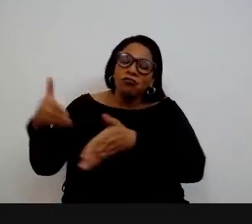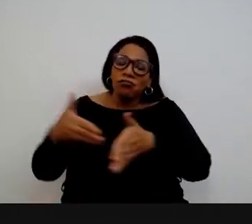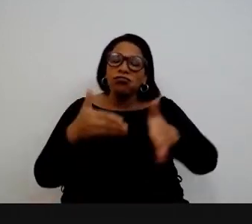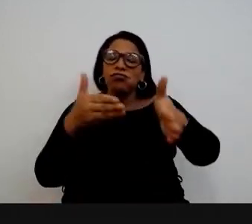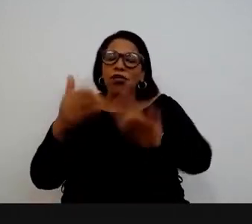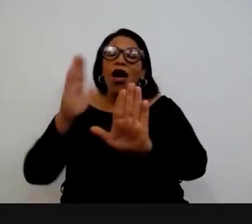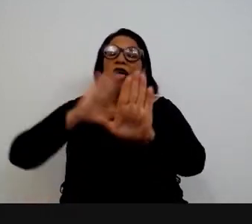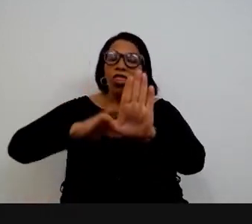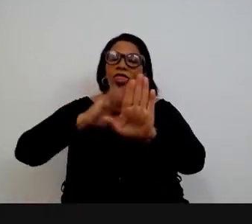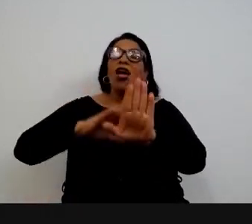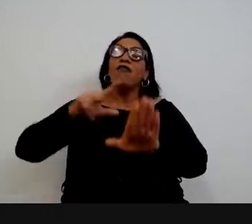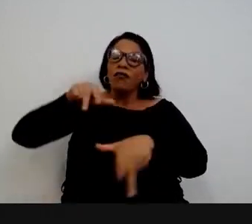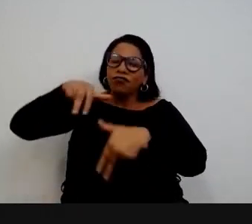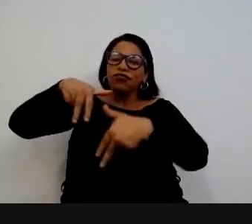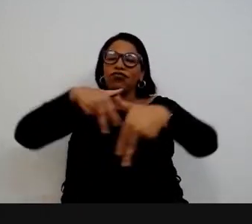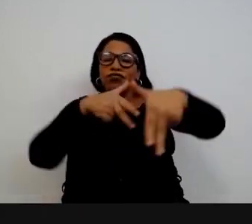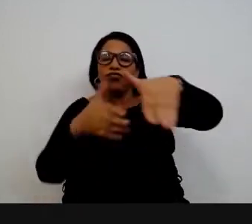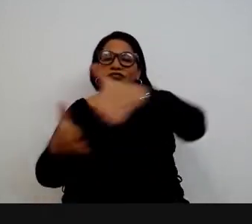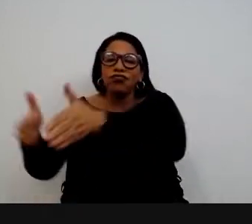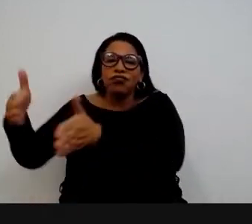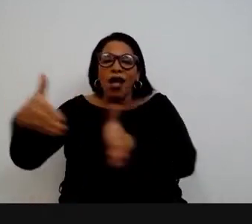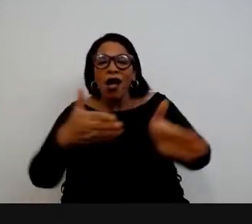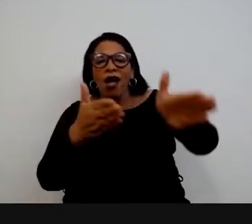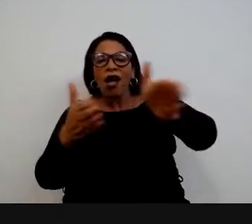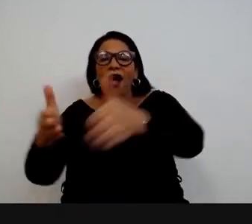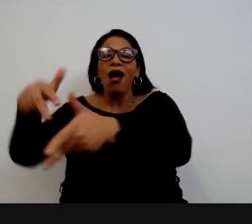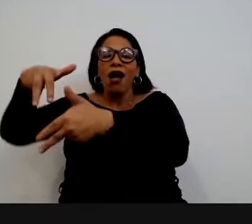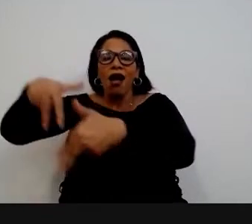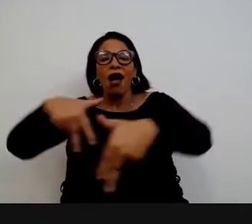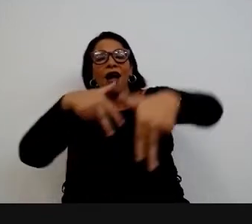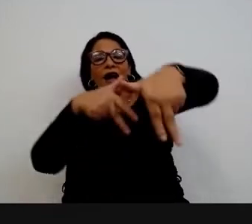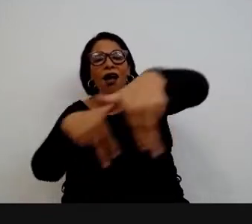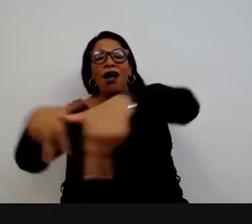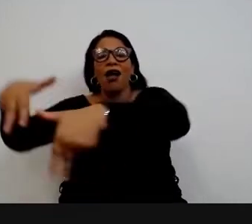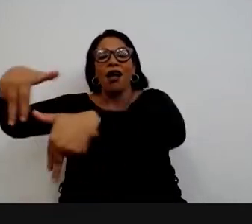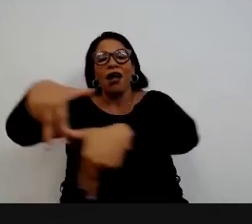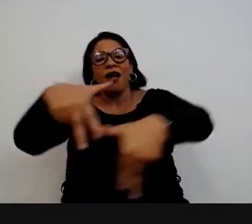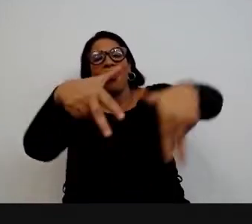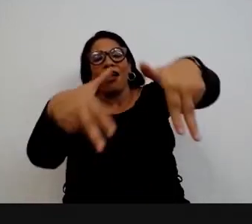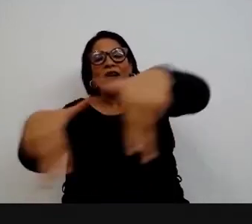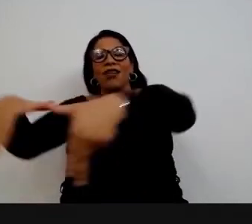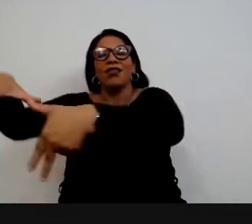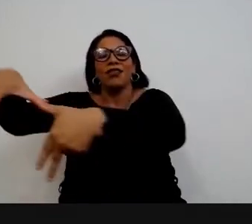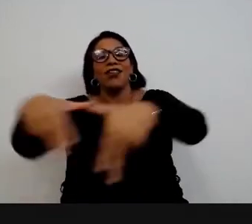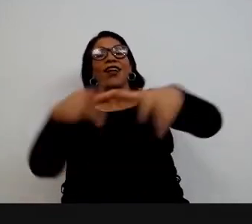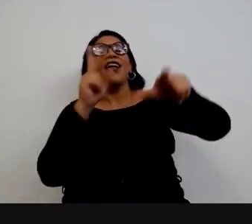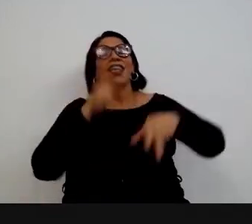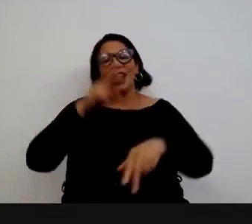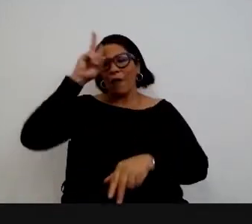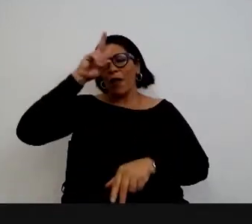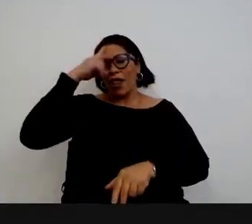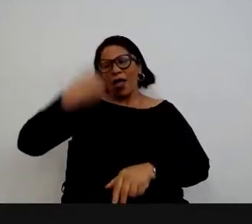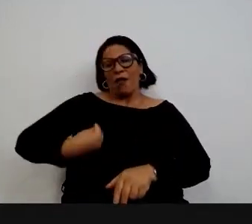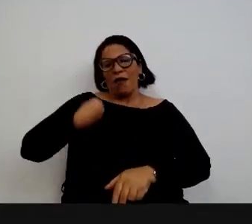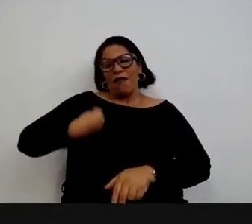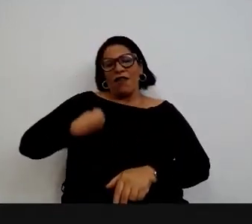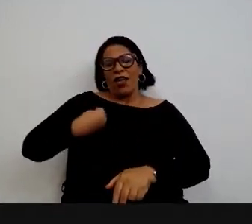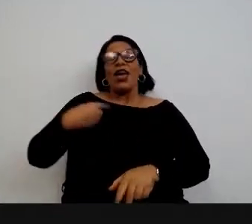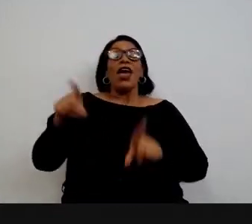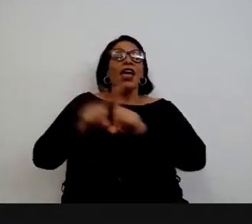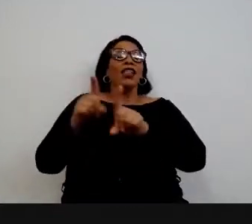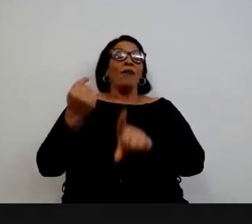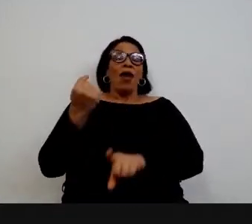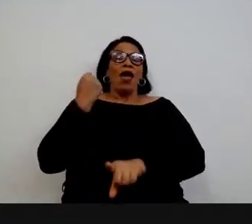qual nós vamos passando, abrindo a picada, deixando o caminho pronto e deixando também presentes para